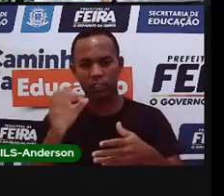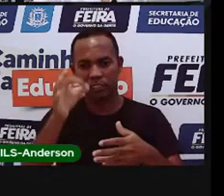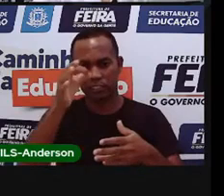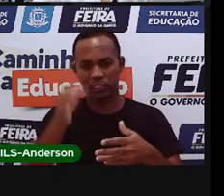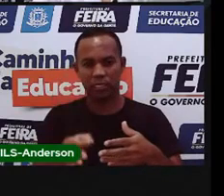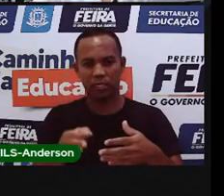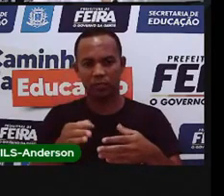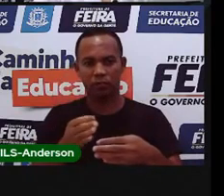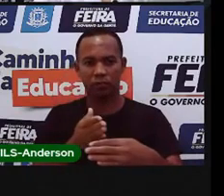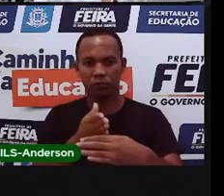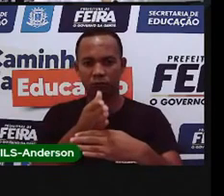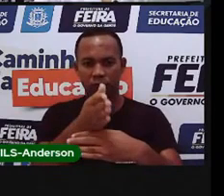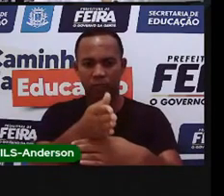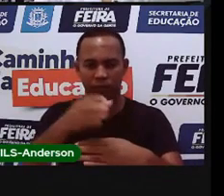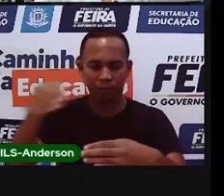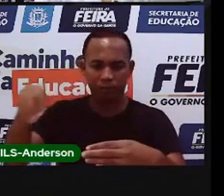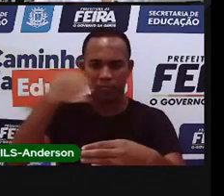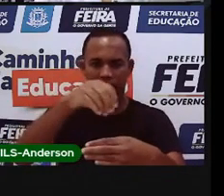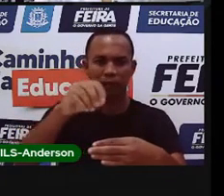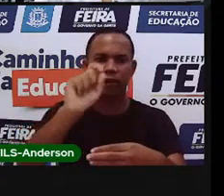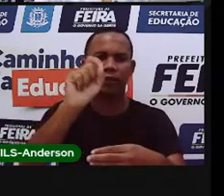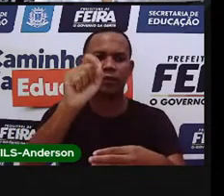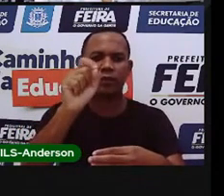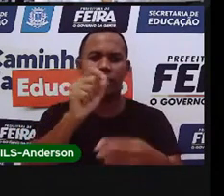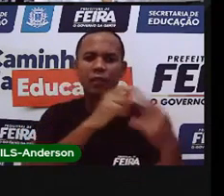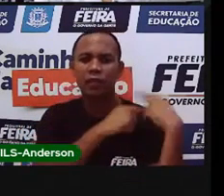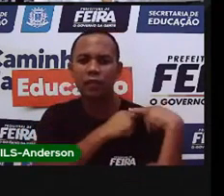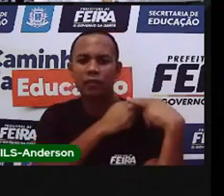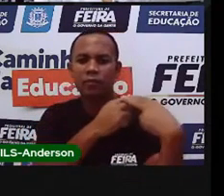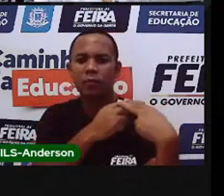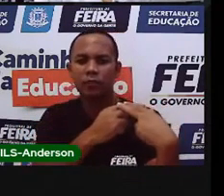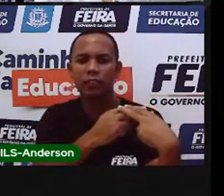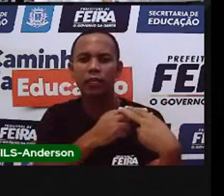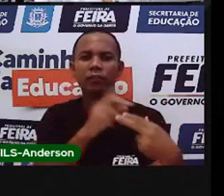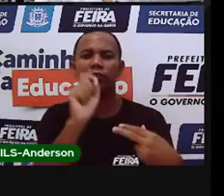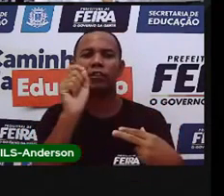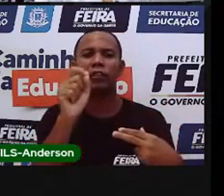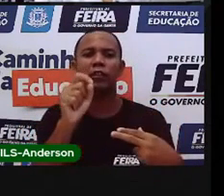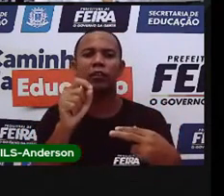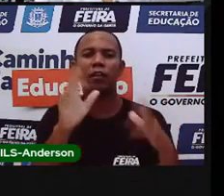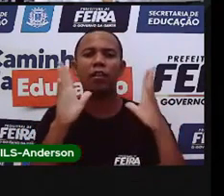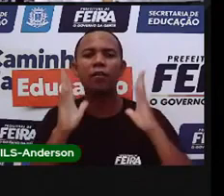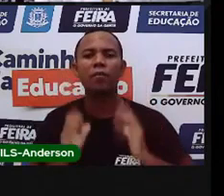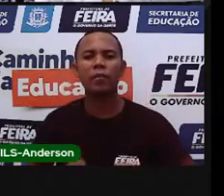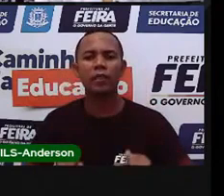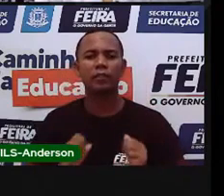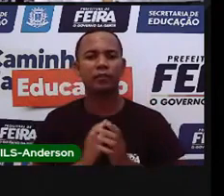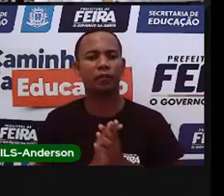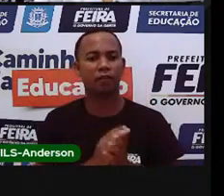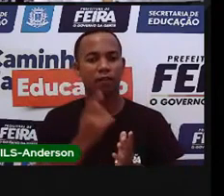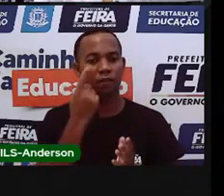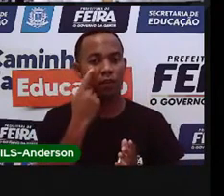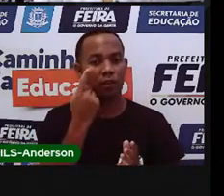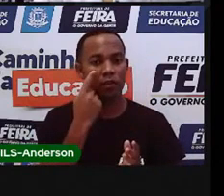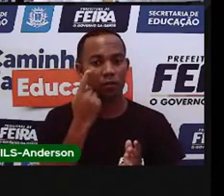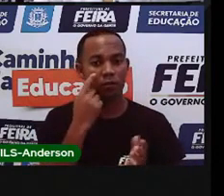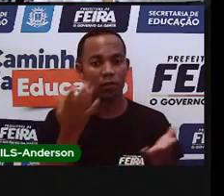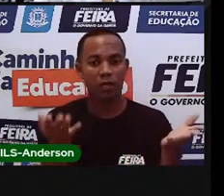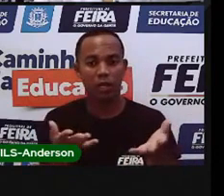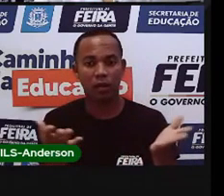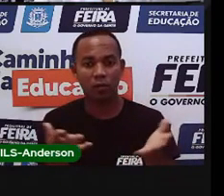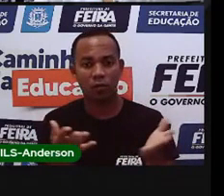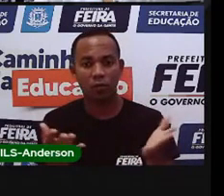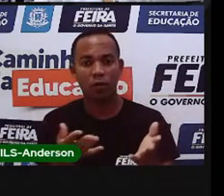passar? Você sabe quem é o responsável pela prestação desses serviços? Veremos agora